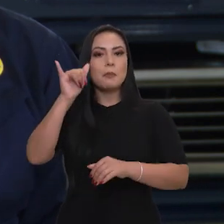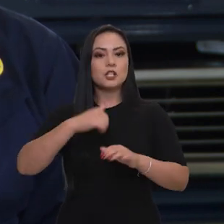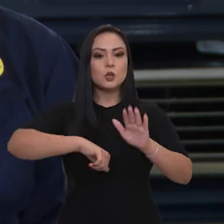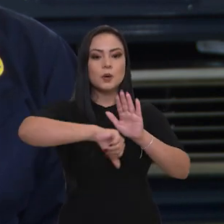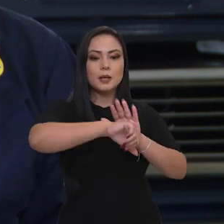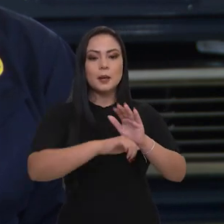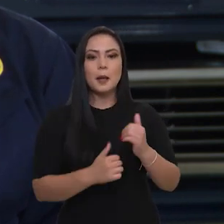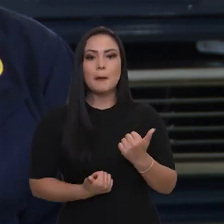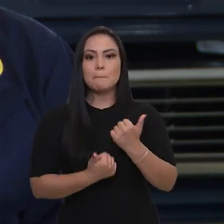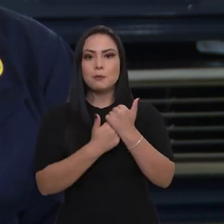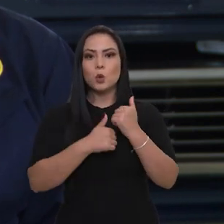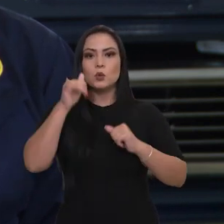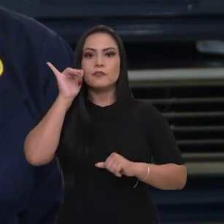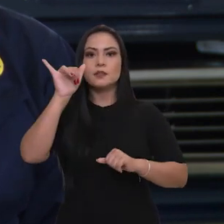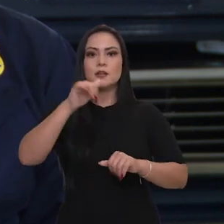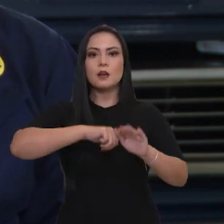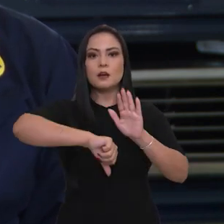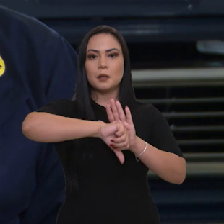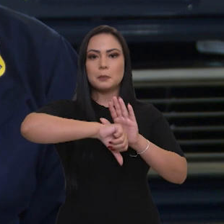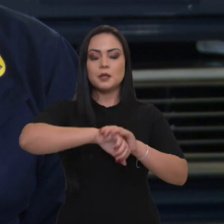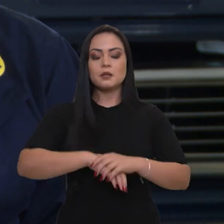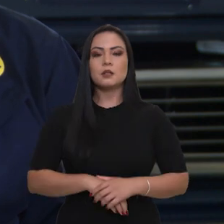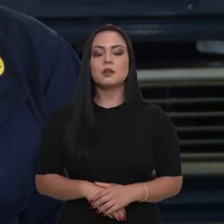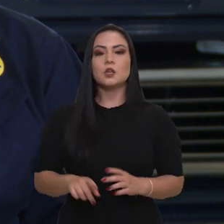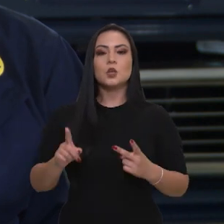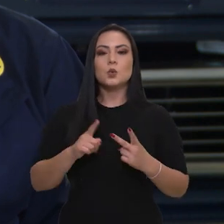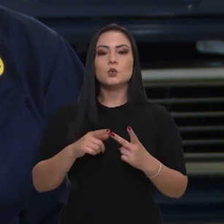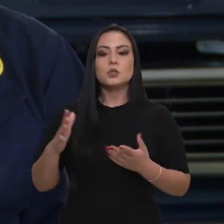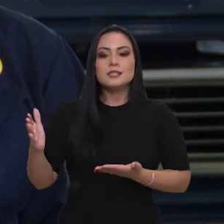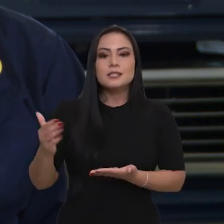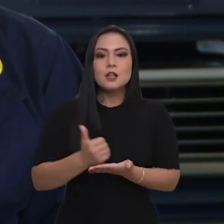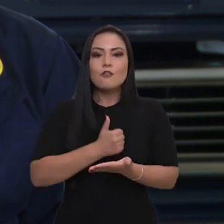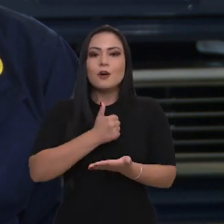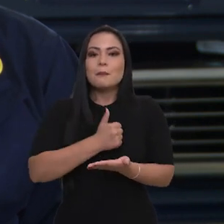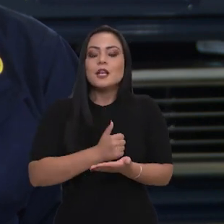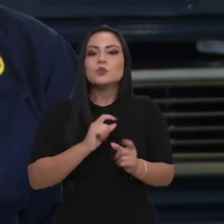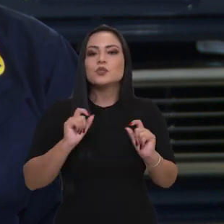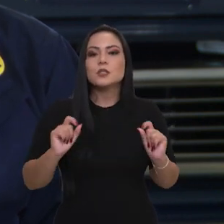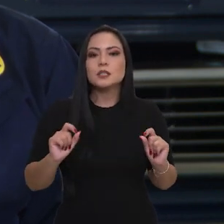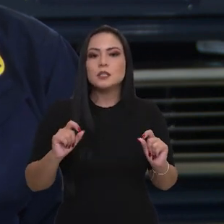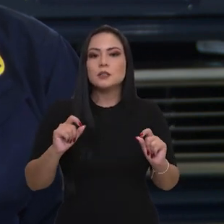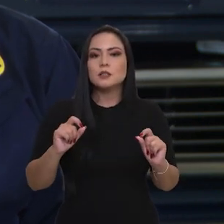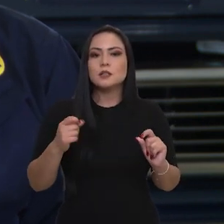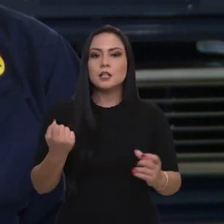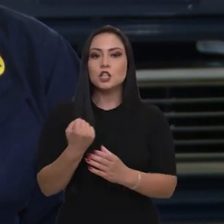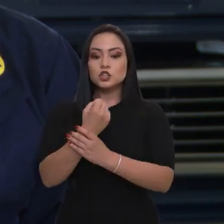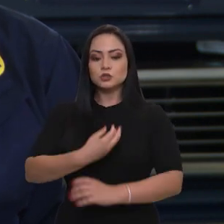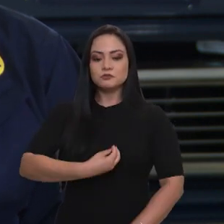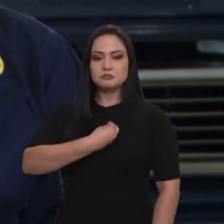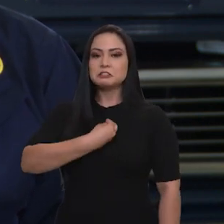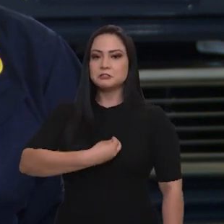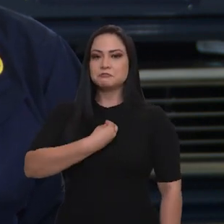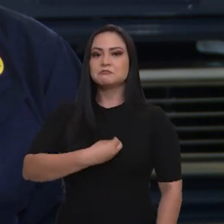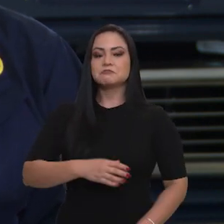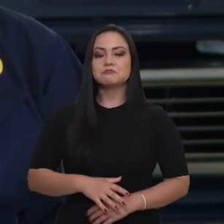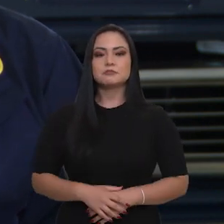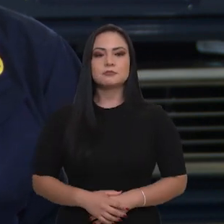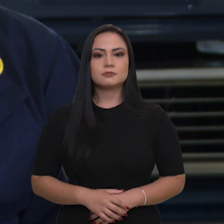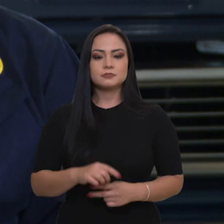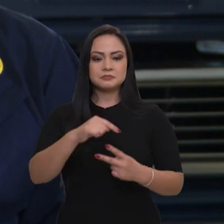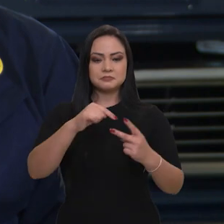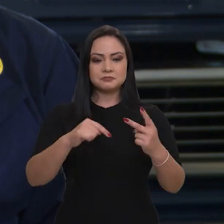o salvamento e garantia de vidas. E encontramos